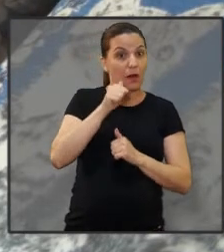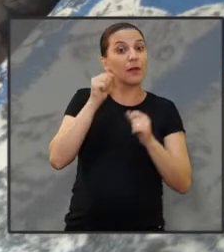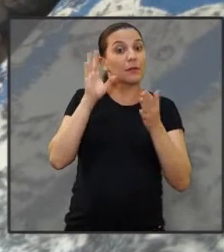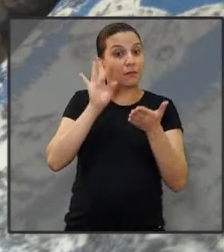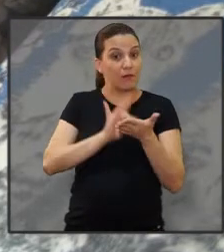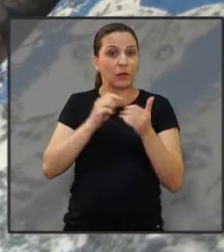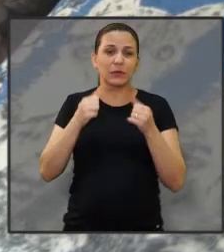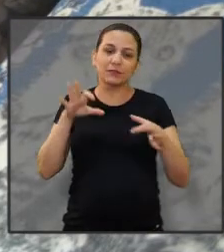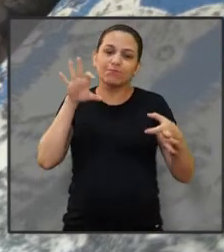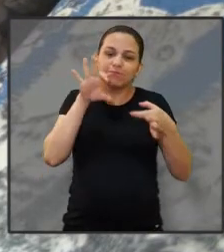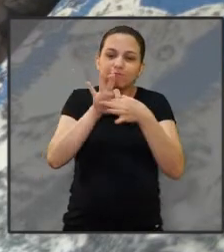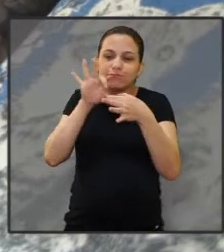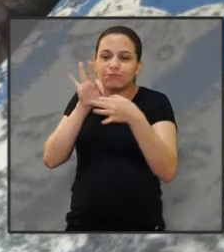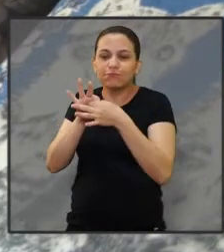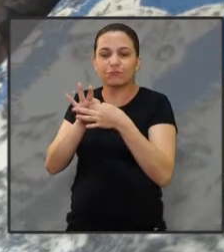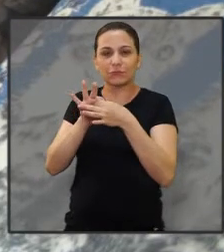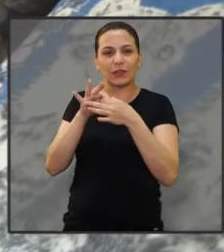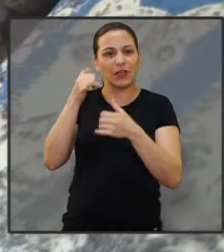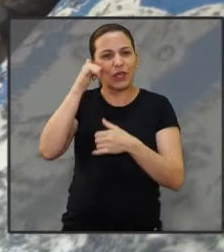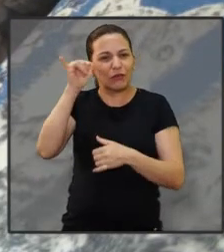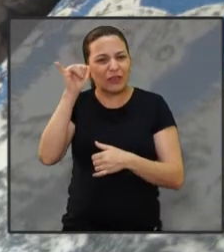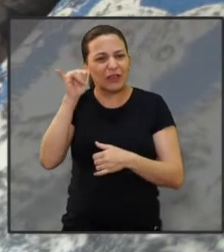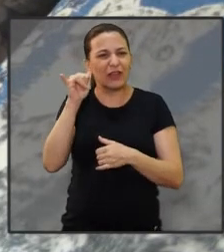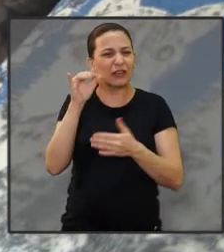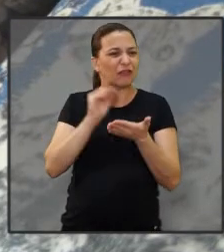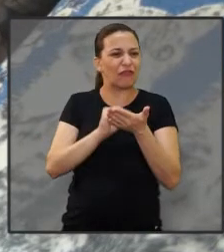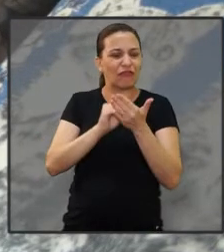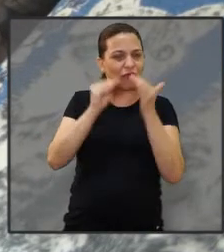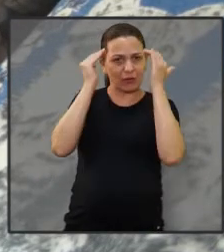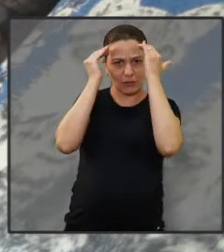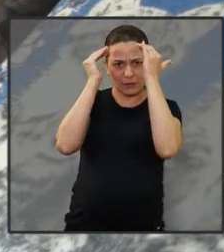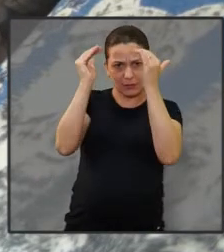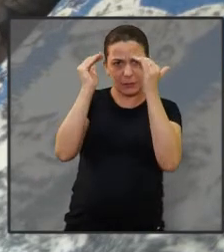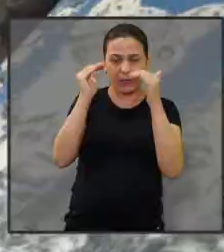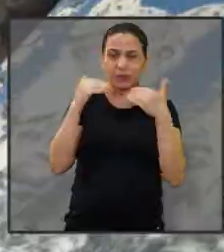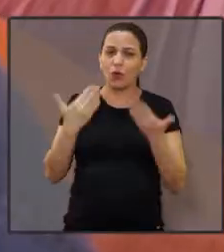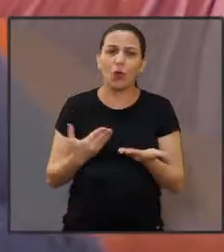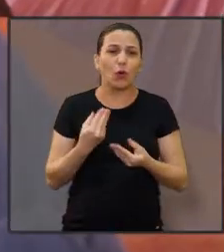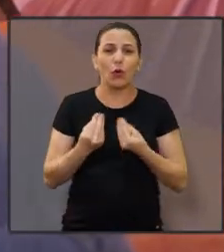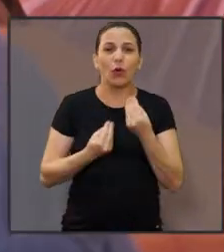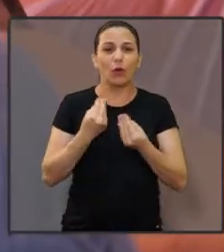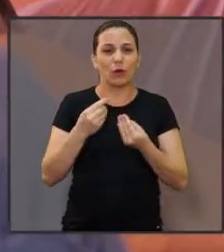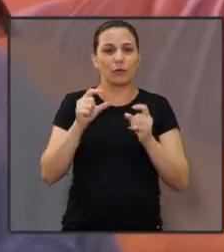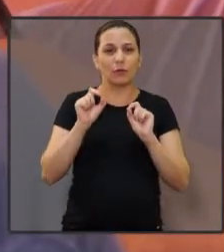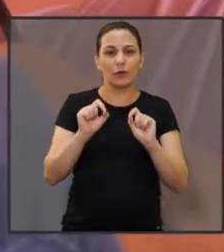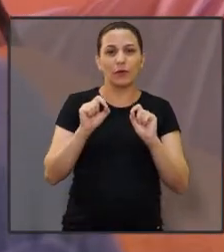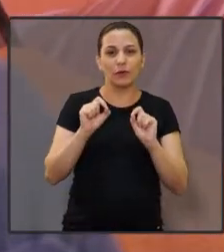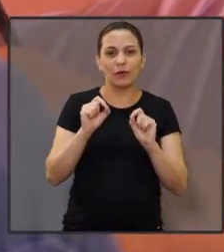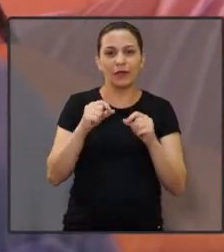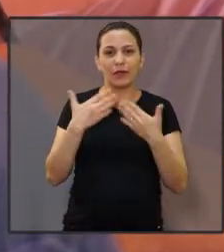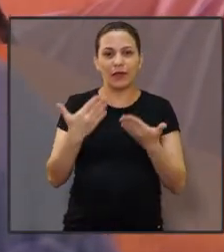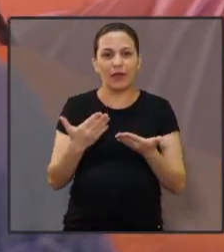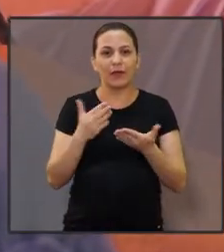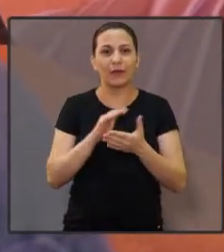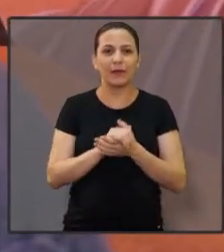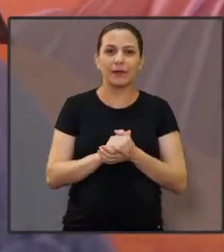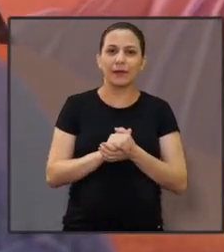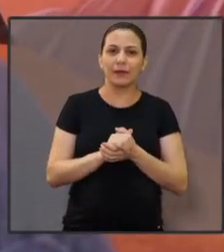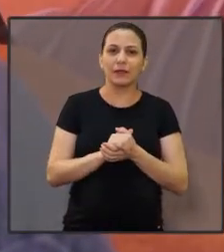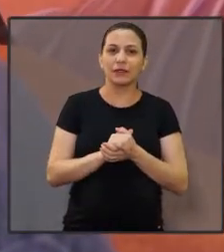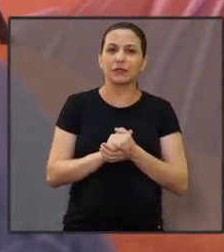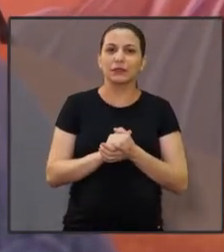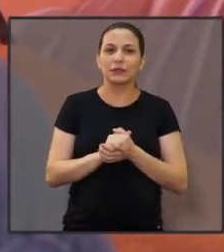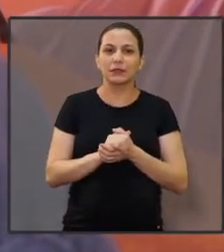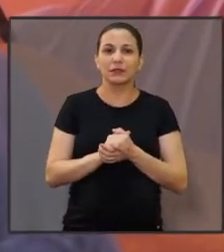unir umas às outras para combater isso. Não acha? Combater esse... Ô, ô,